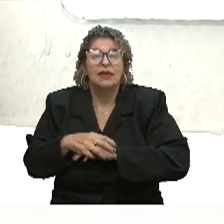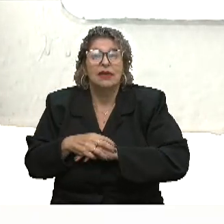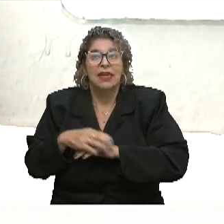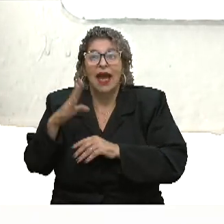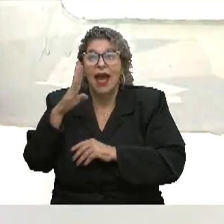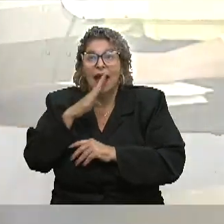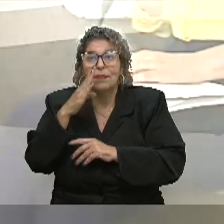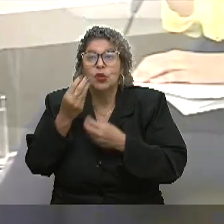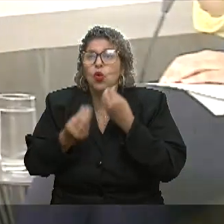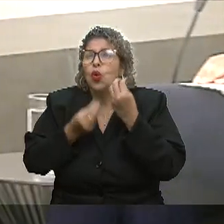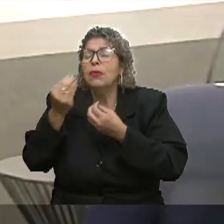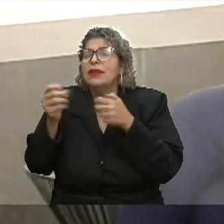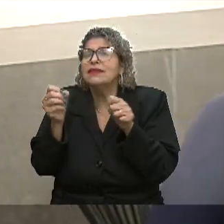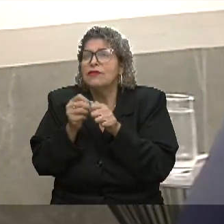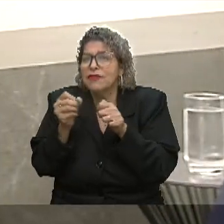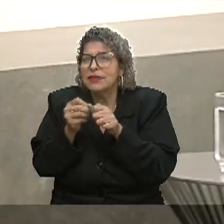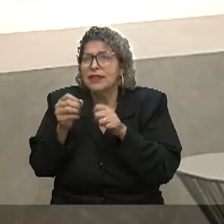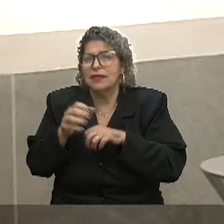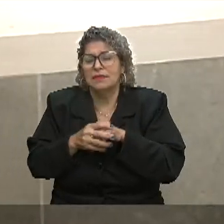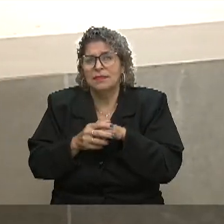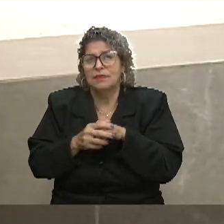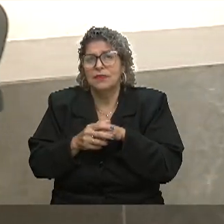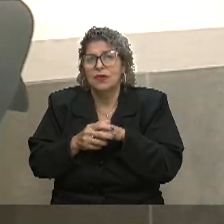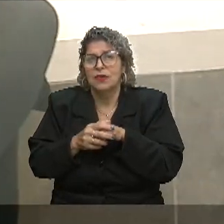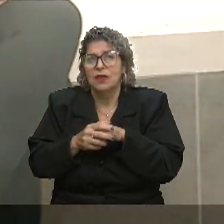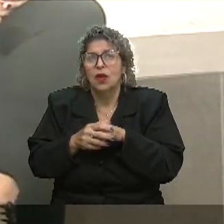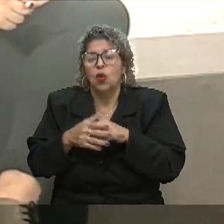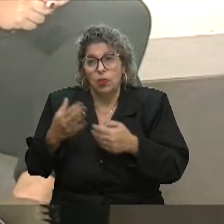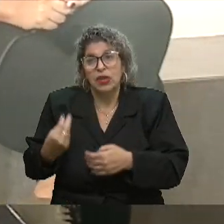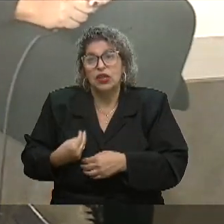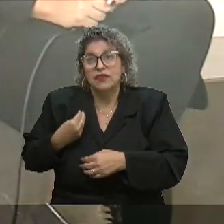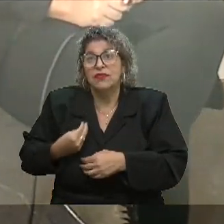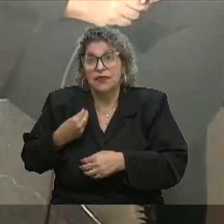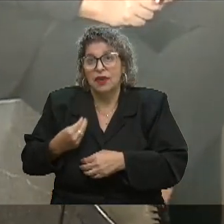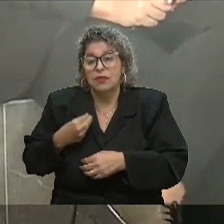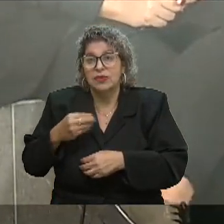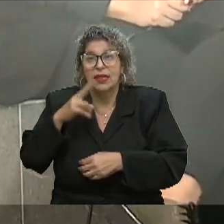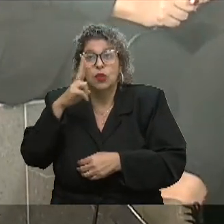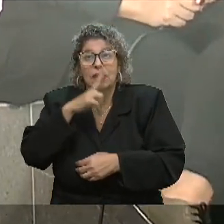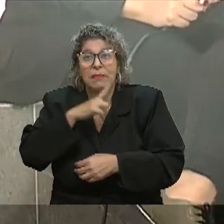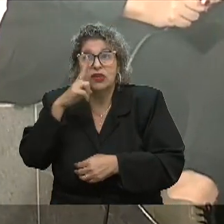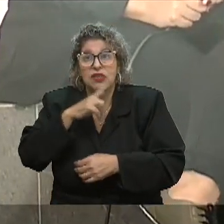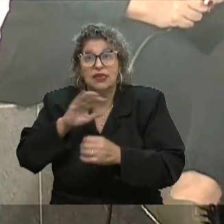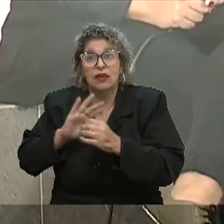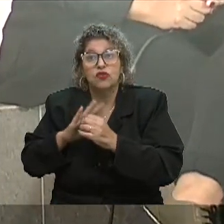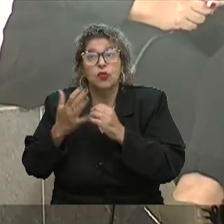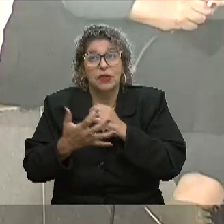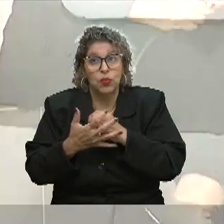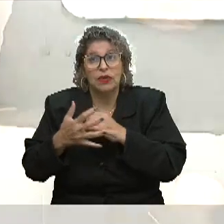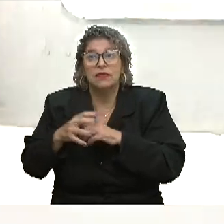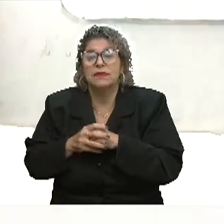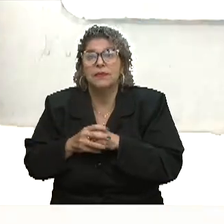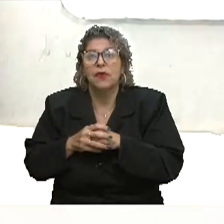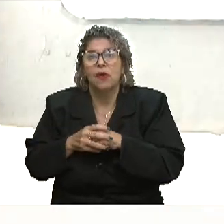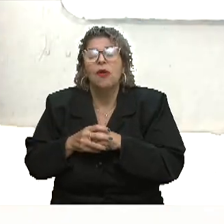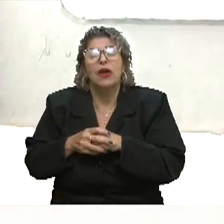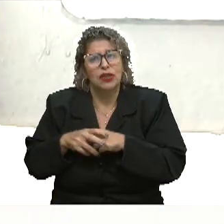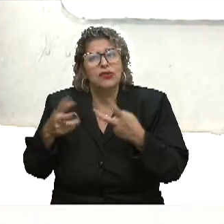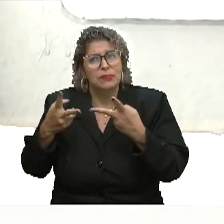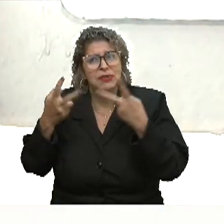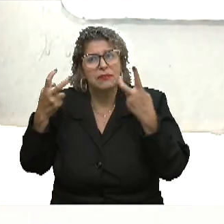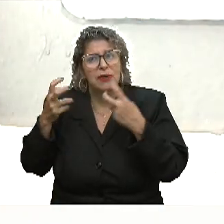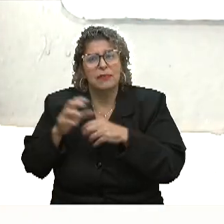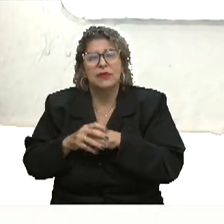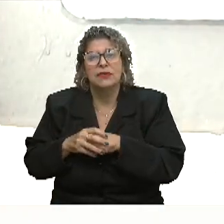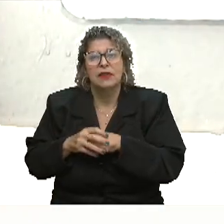como eles iriam agir numa situação como essa, né? Numa situação tão emergencial. Então, eu acho que a gente pôde realmente ver, assim, que os